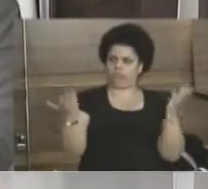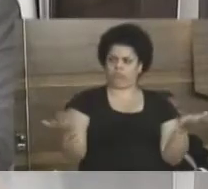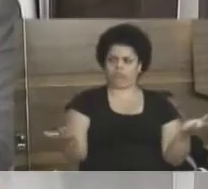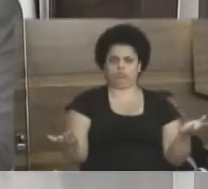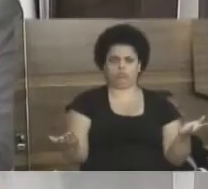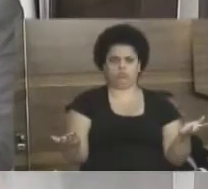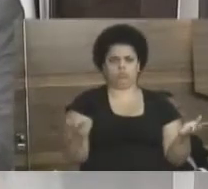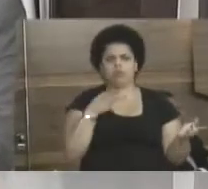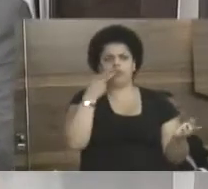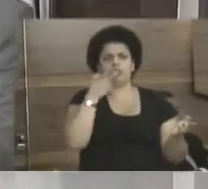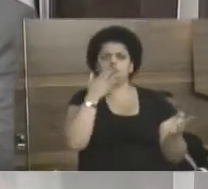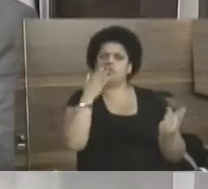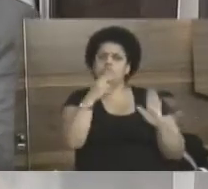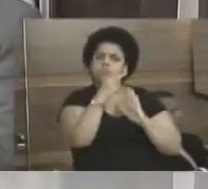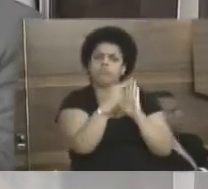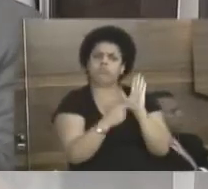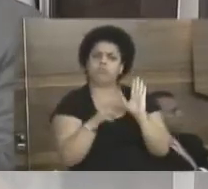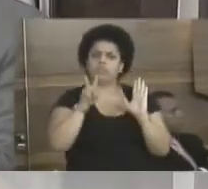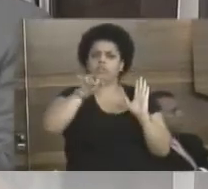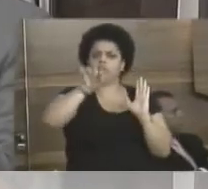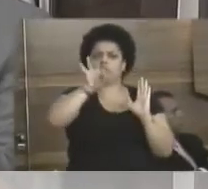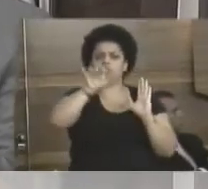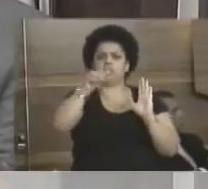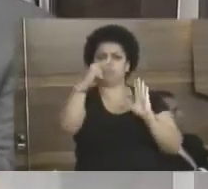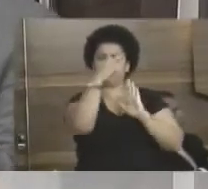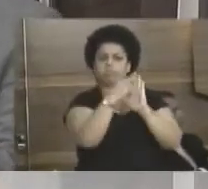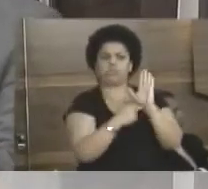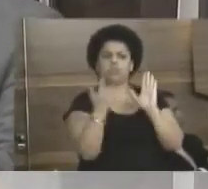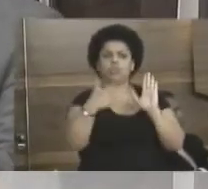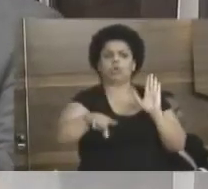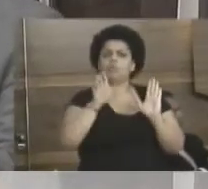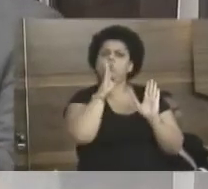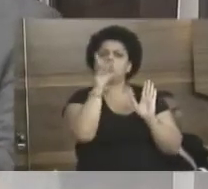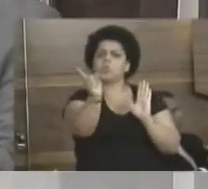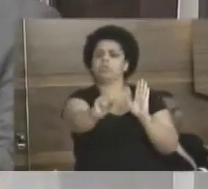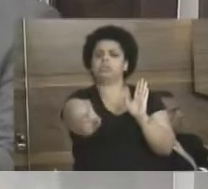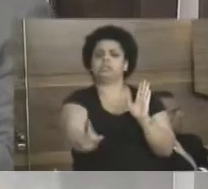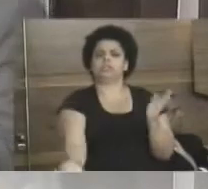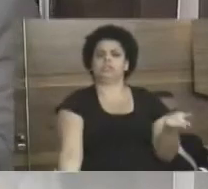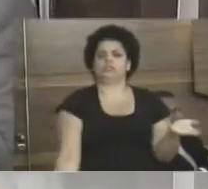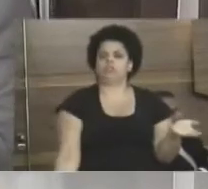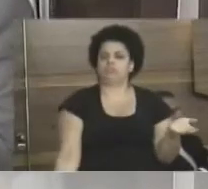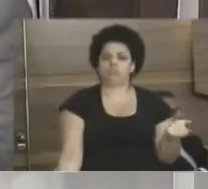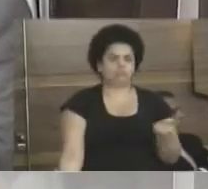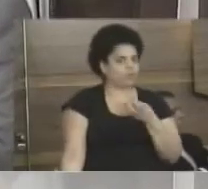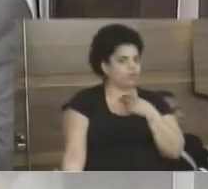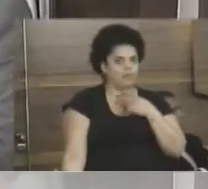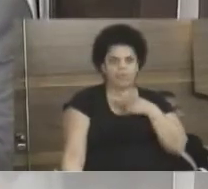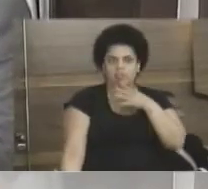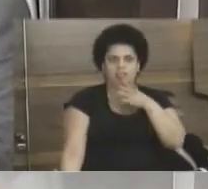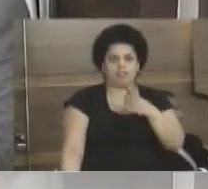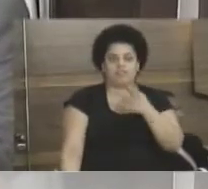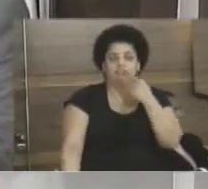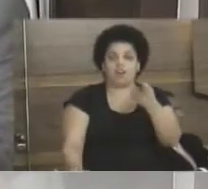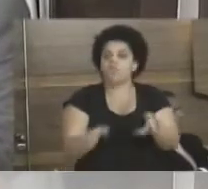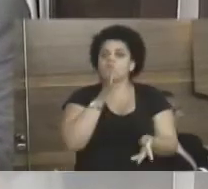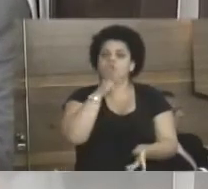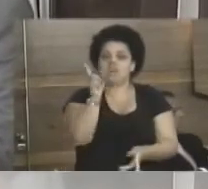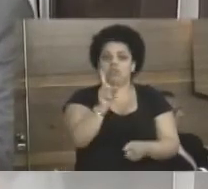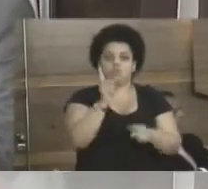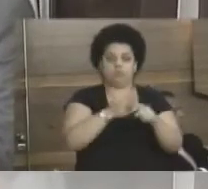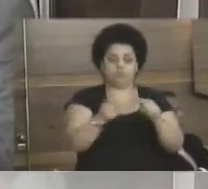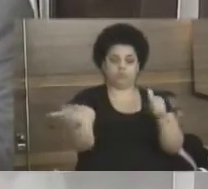justificativa da pedida de vista, que ele pediu vista, dizendo que não conhecia a matéria. Ele não pode dizer que não conhece a matéria. Primeiro,